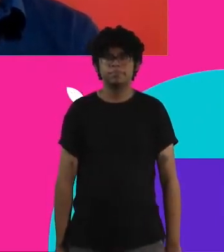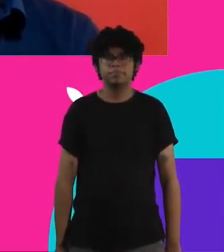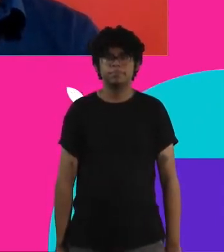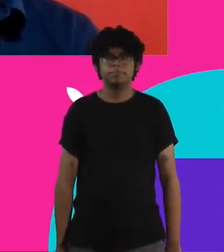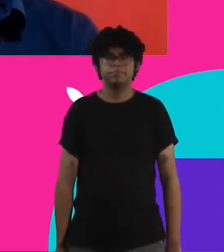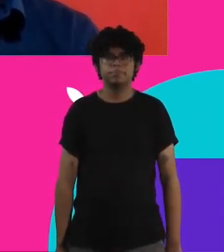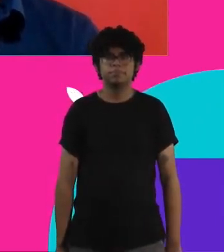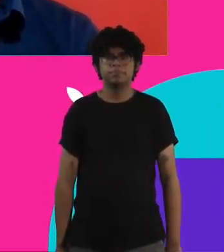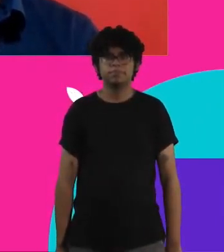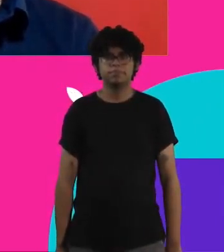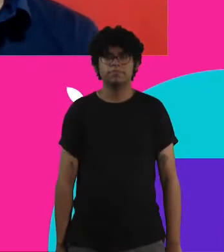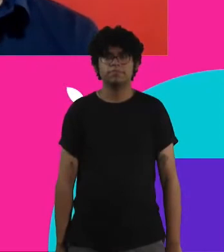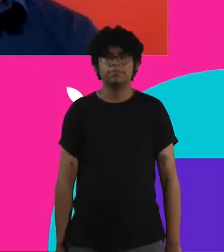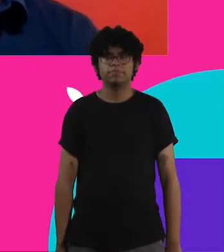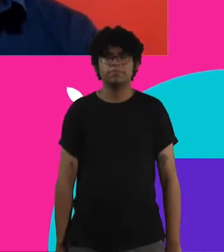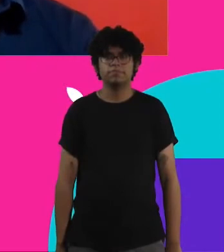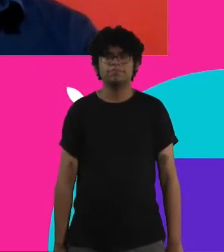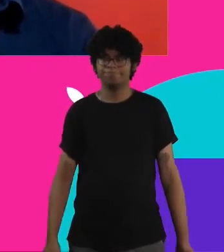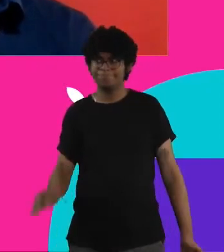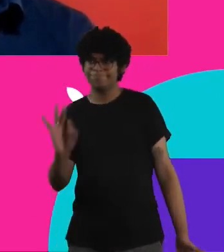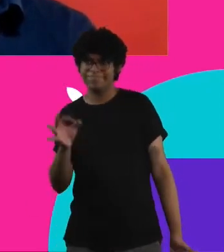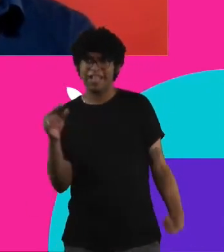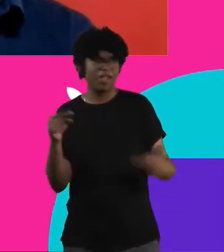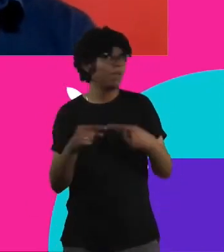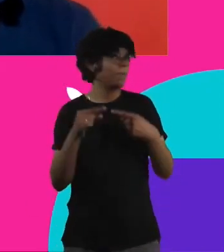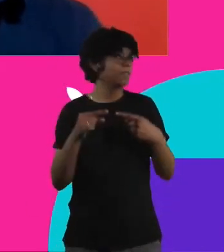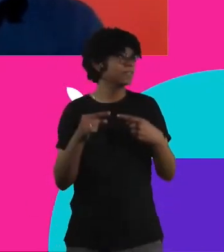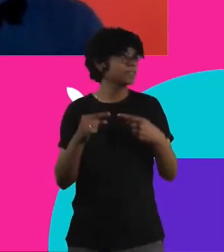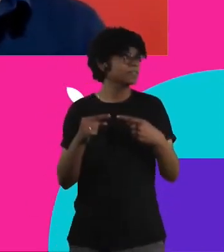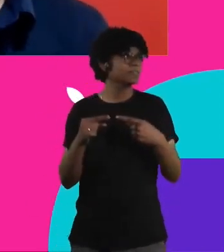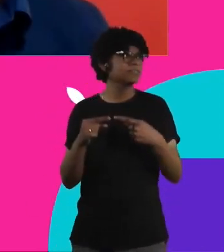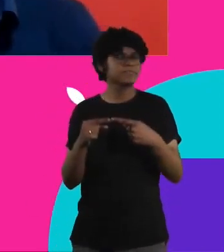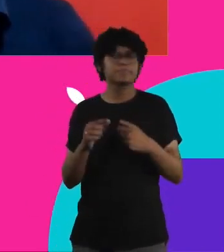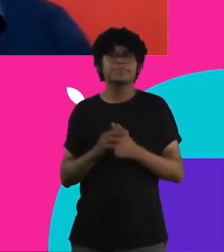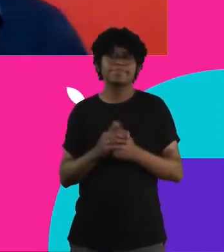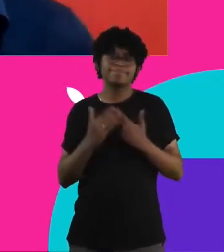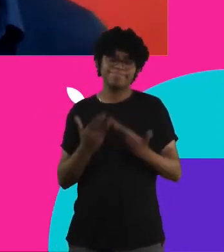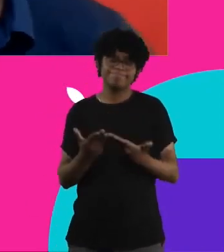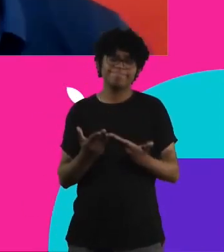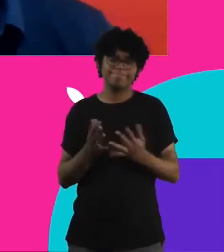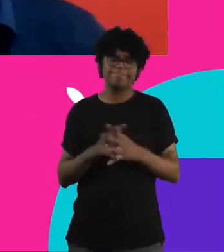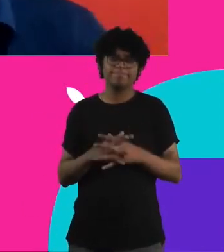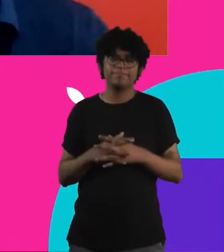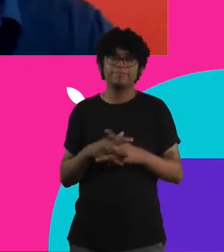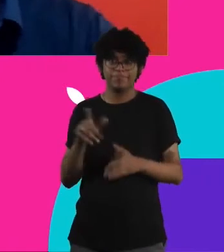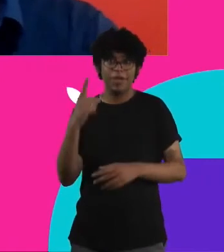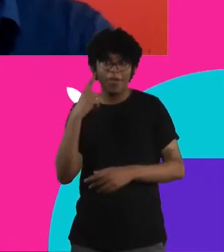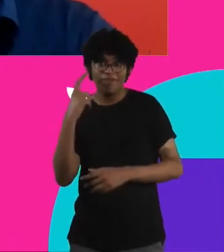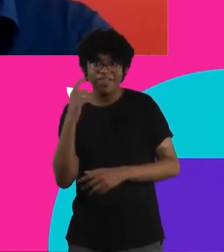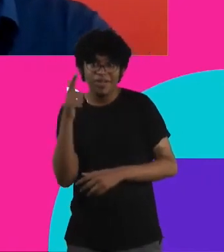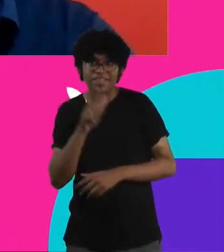É, eu... Faz sentido aí, Davi? vendo... Então, vocês estão me ouvindo?